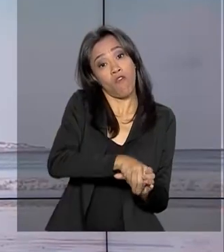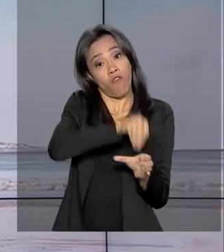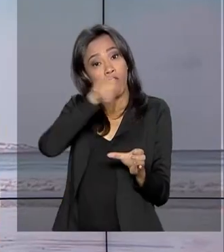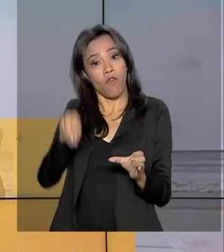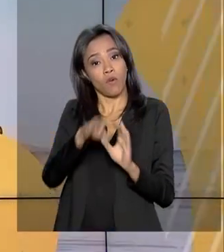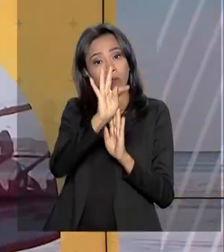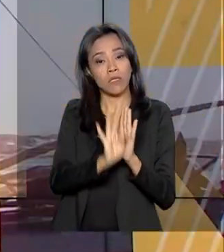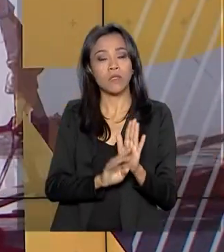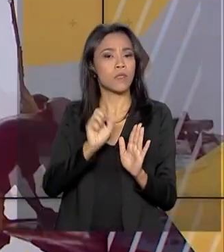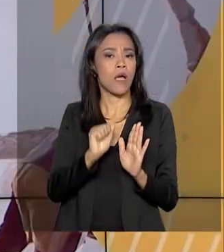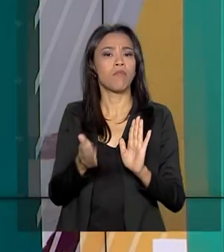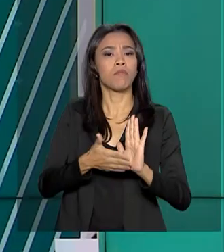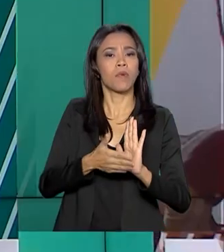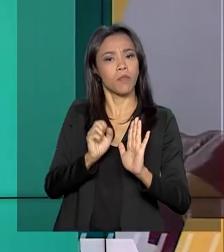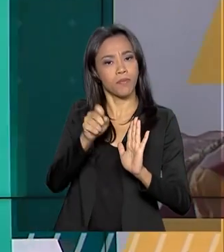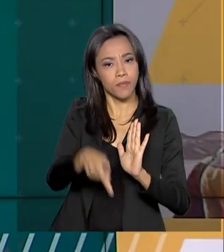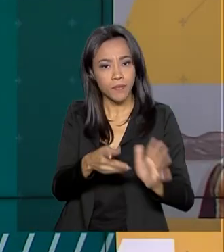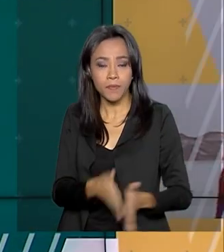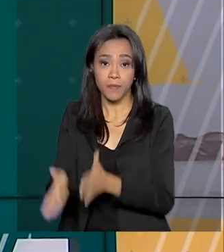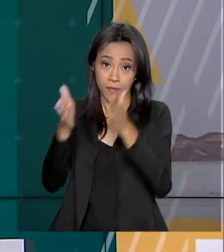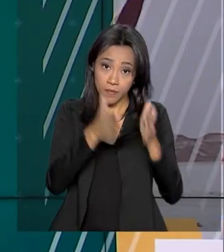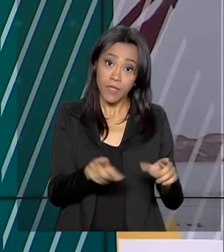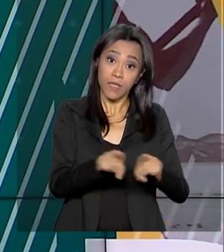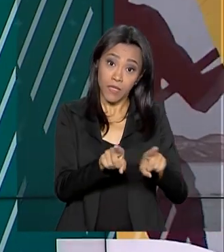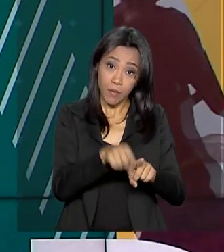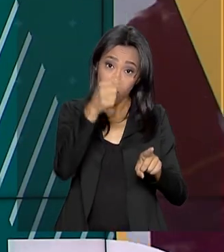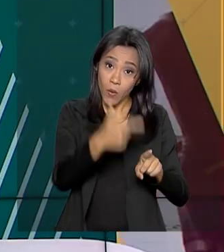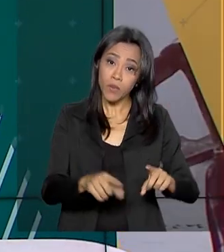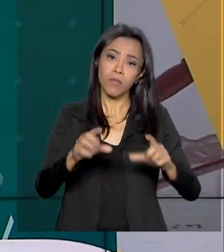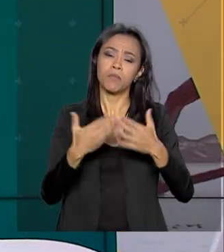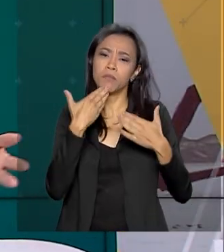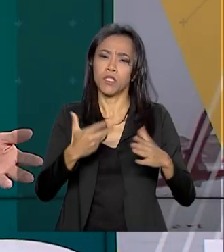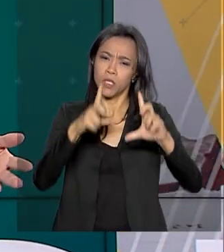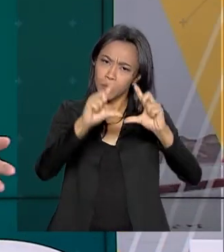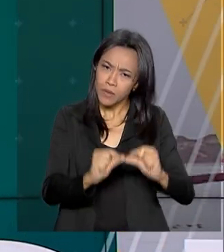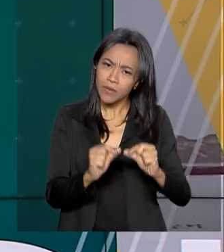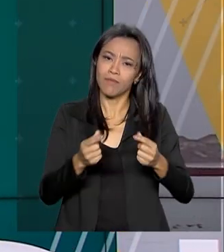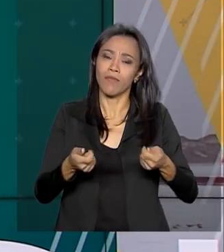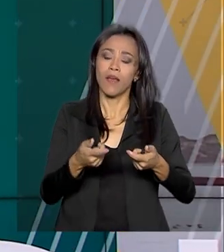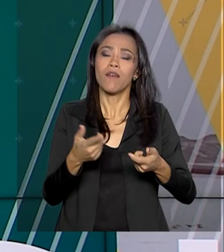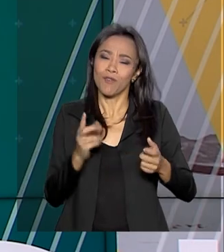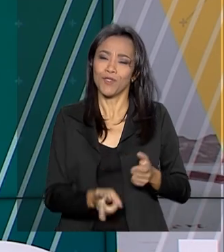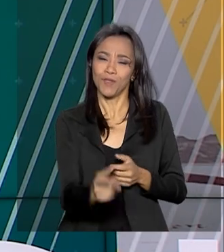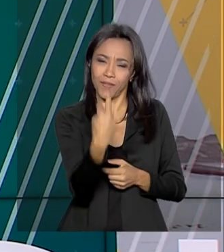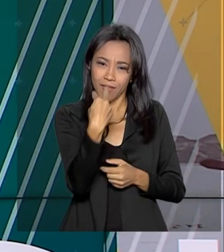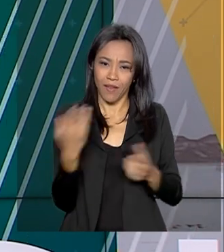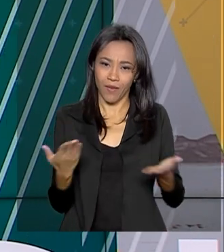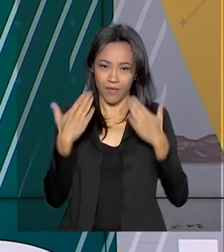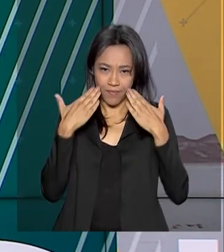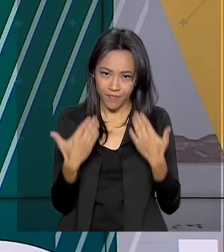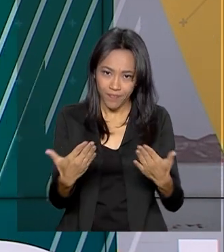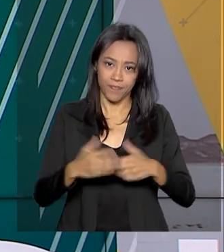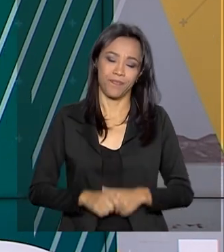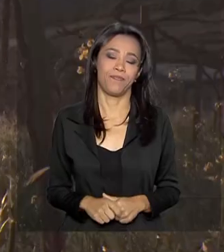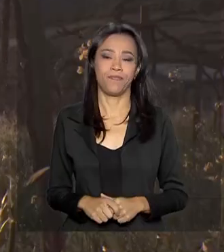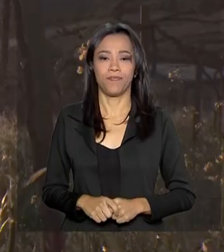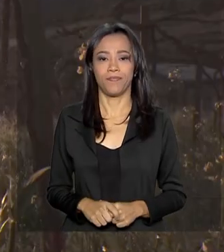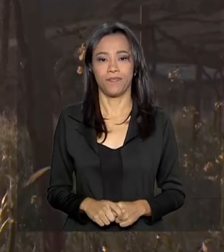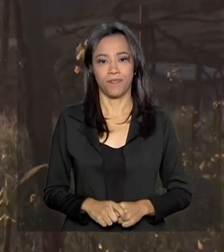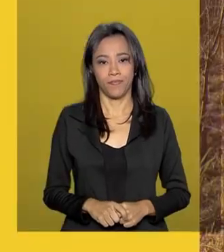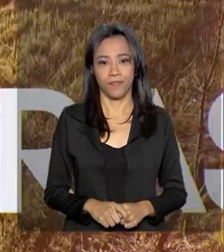empresa aérea de baixo custo recebe autorização para operar aqui no Brasil. Fique com a gente, Brasil em Dia já está no ar.